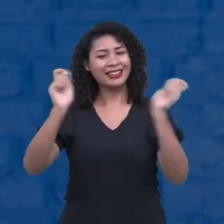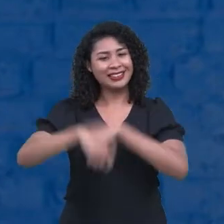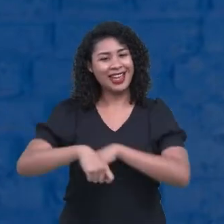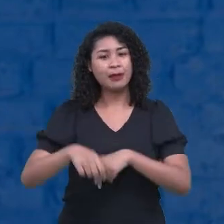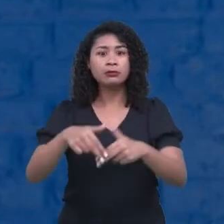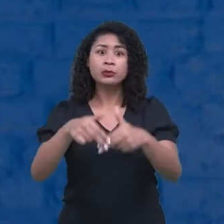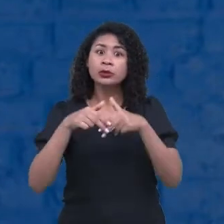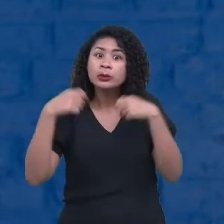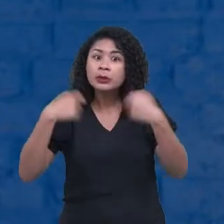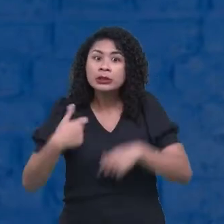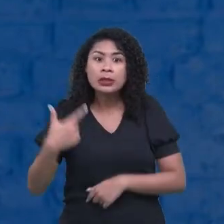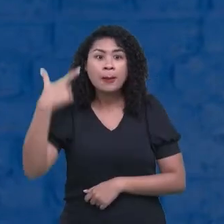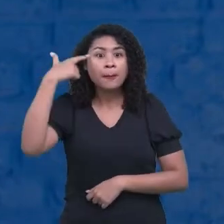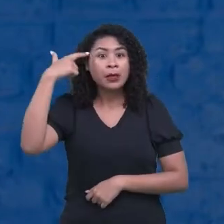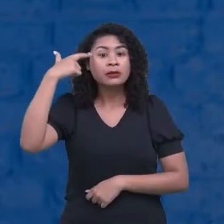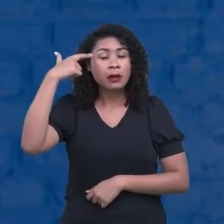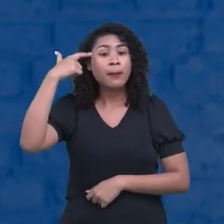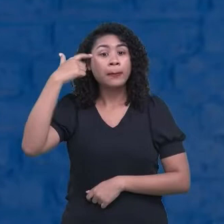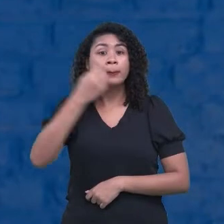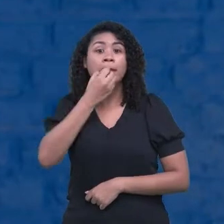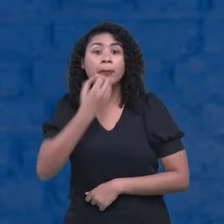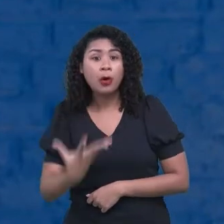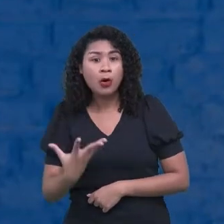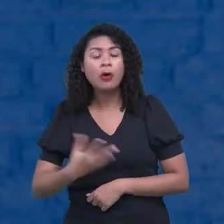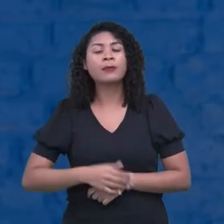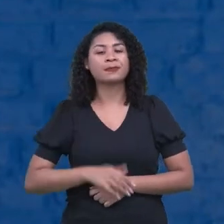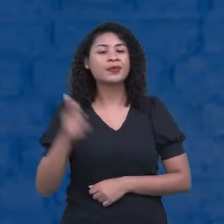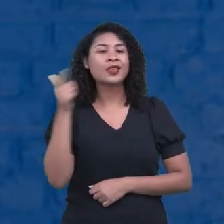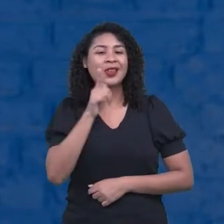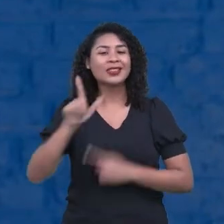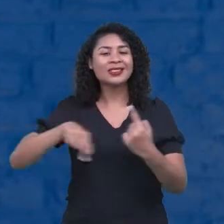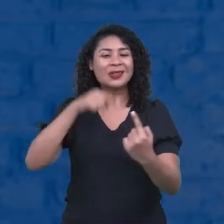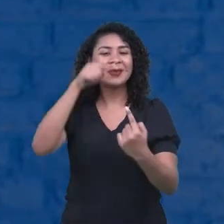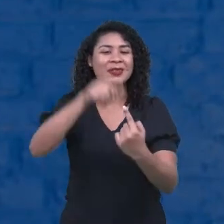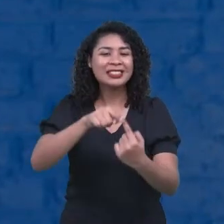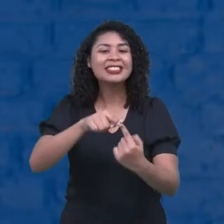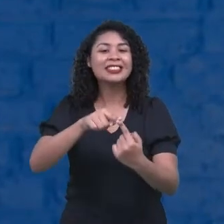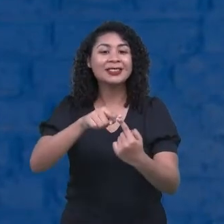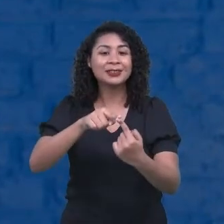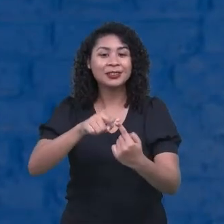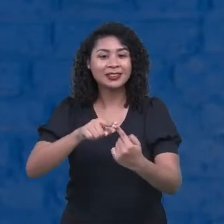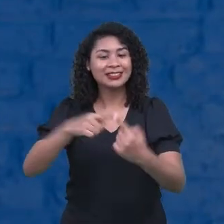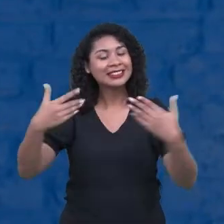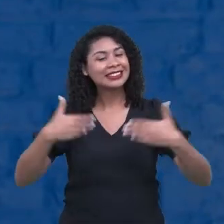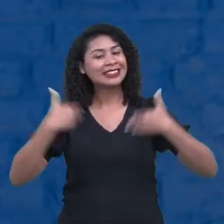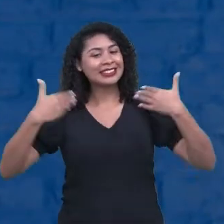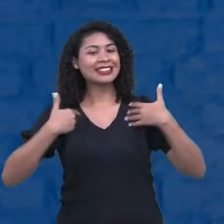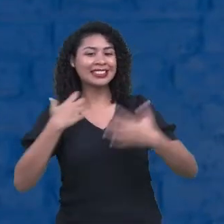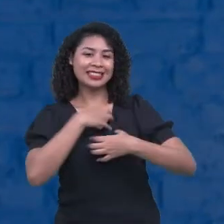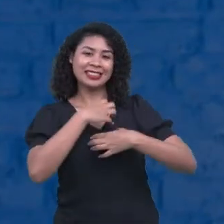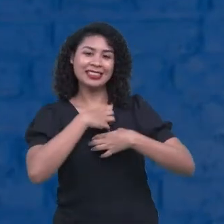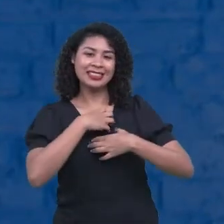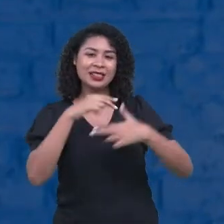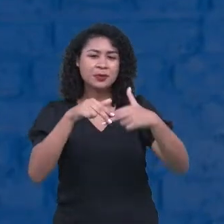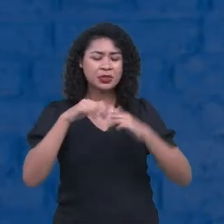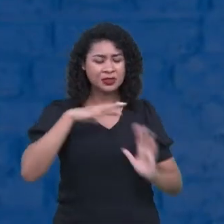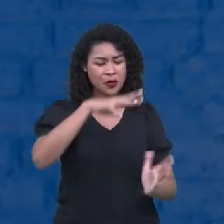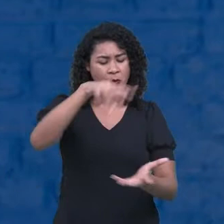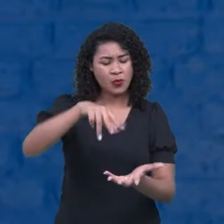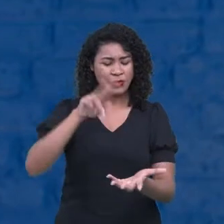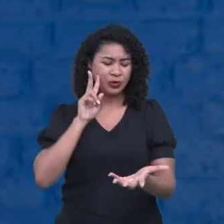Então, chegar aonde você quer. Porque com alegria você vê o mundo com os olhos cheios de cores,